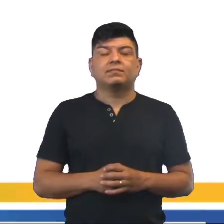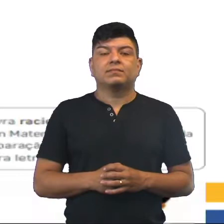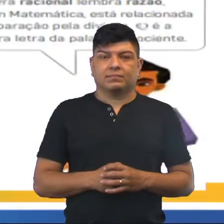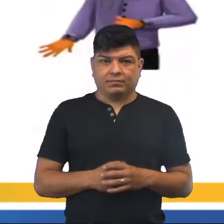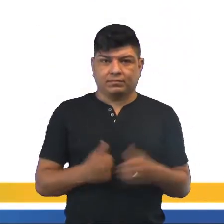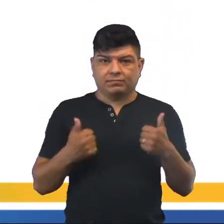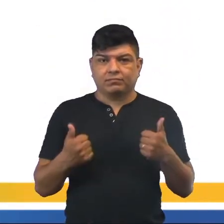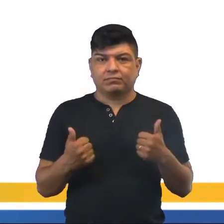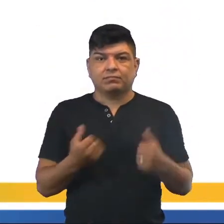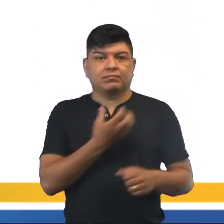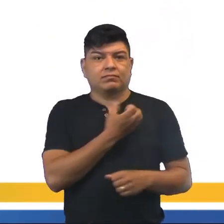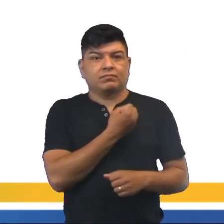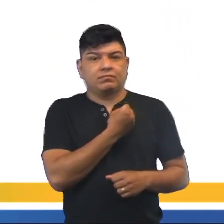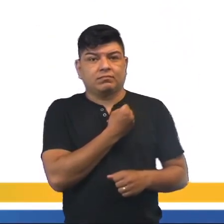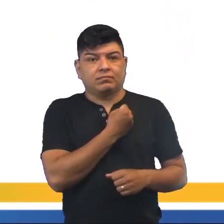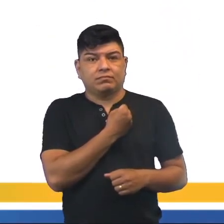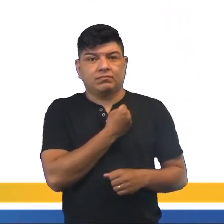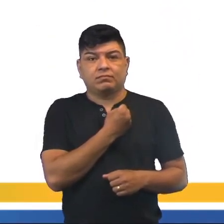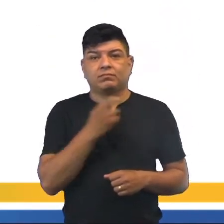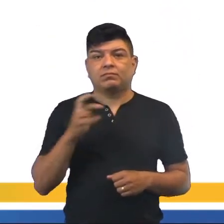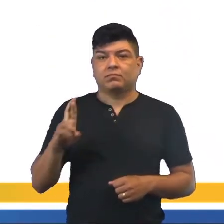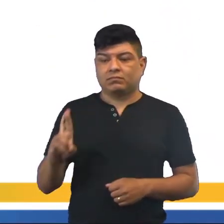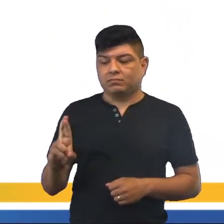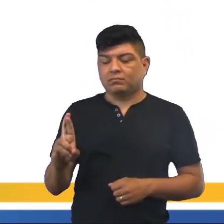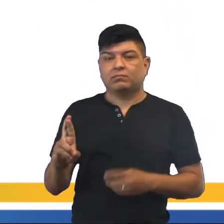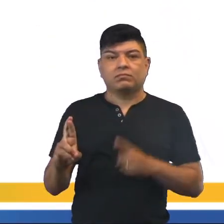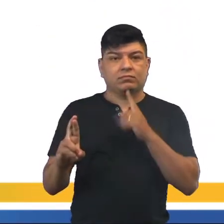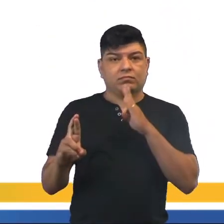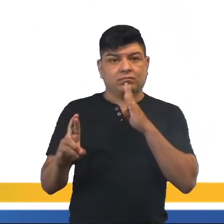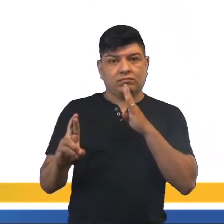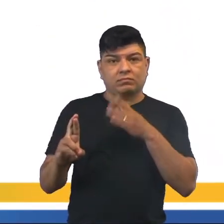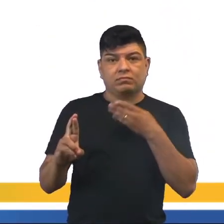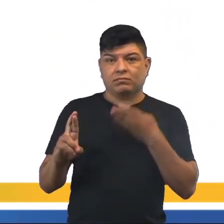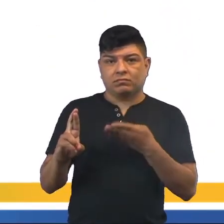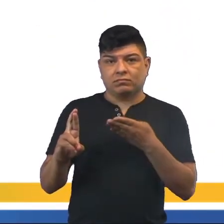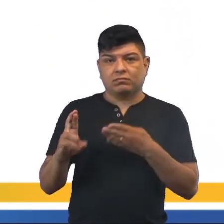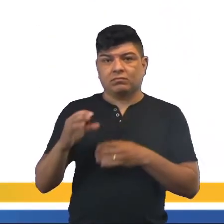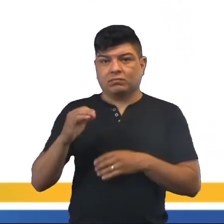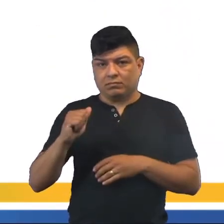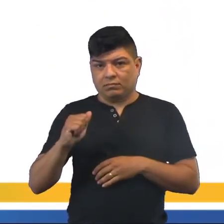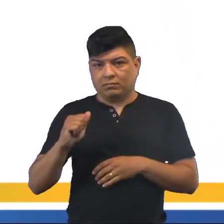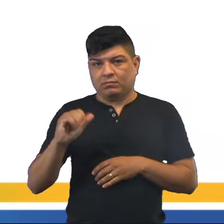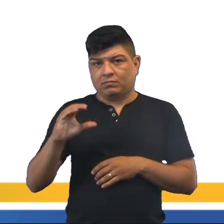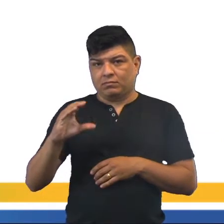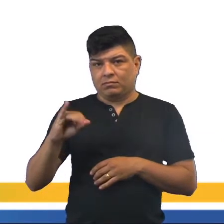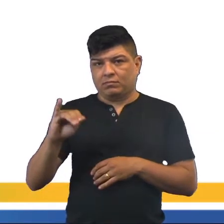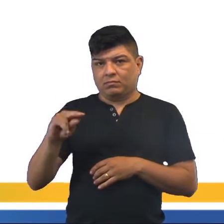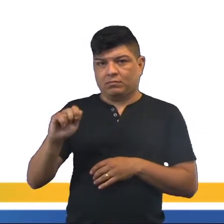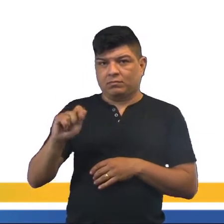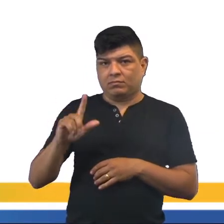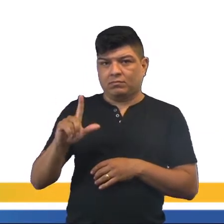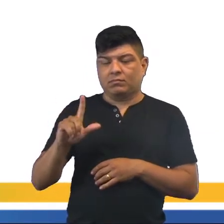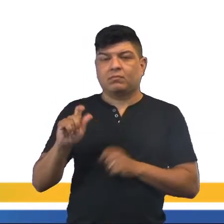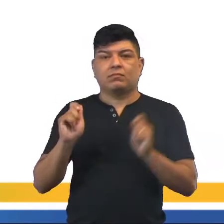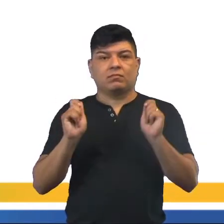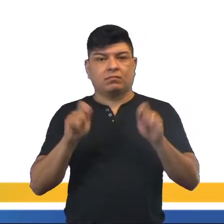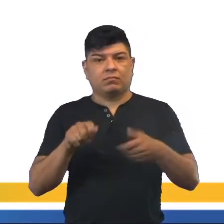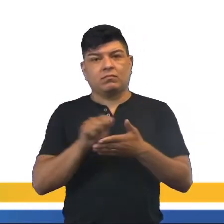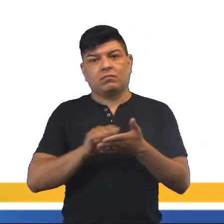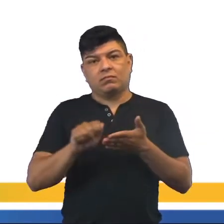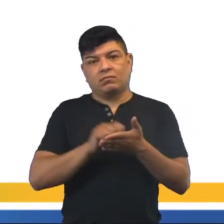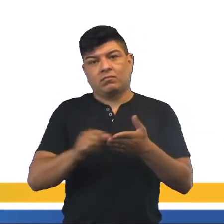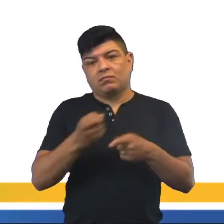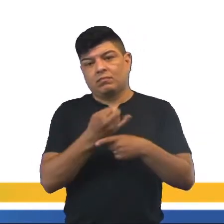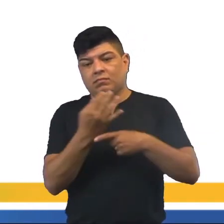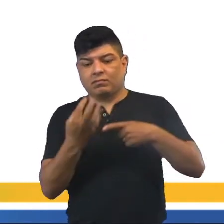Bom, gente, números racionais, né? Vamos lá. Você já ouviu falar de números racionais? São números que possuem, podem ser escritos